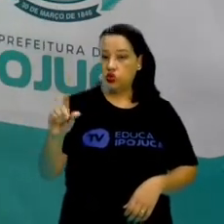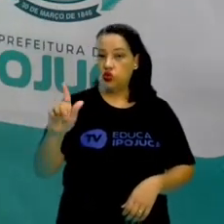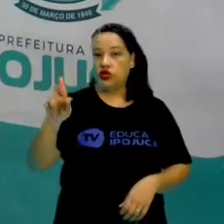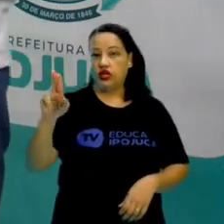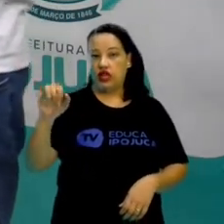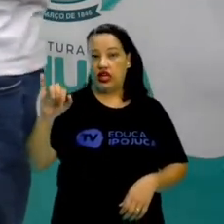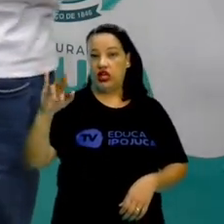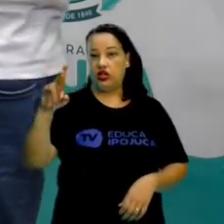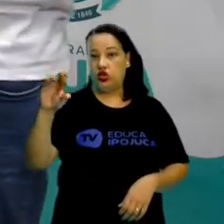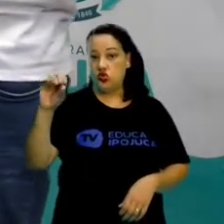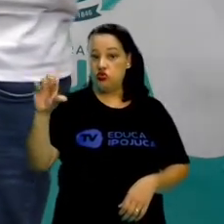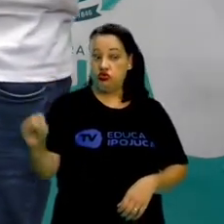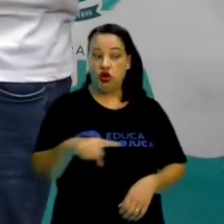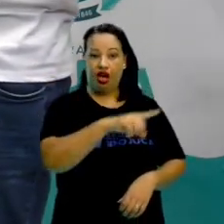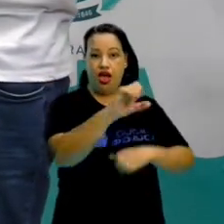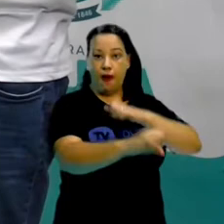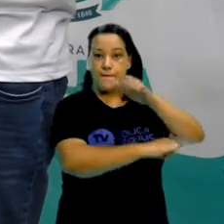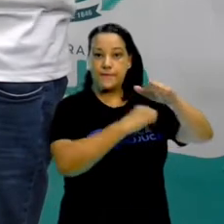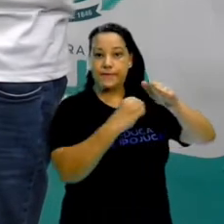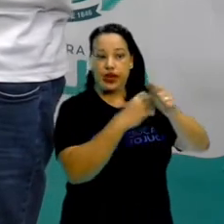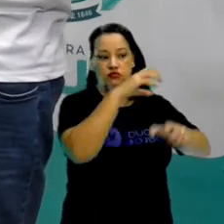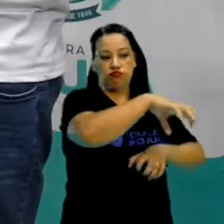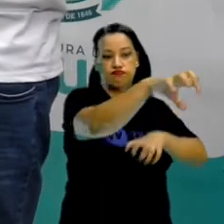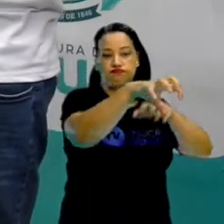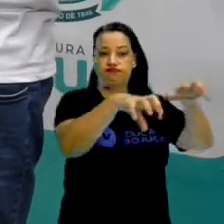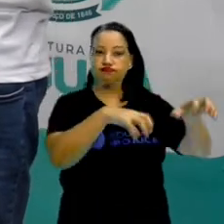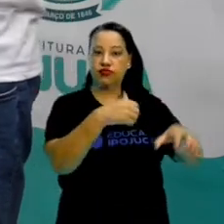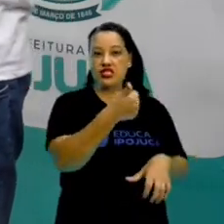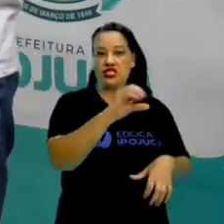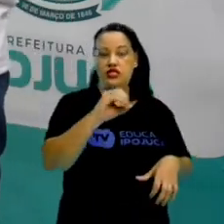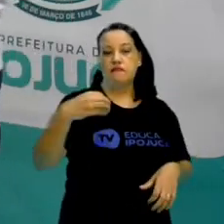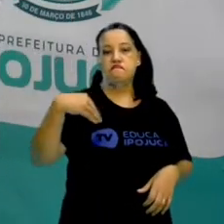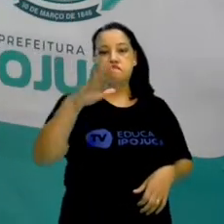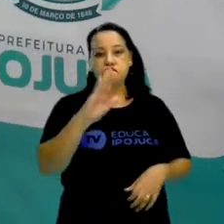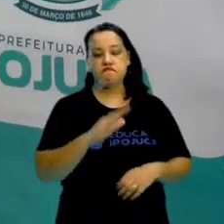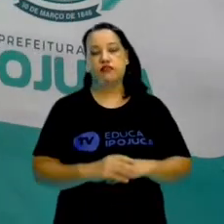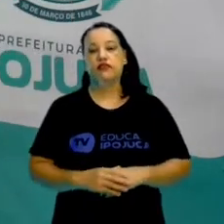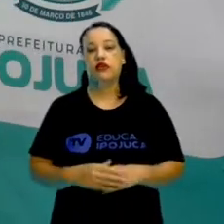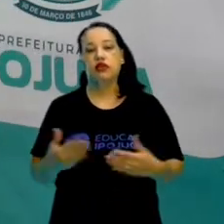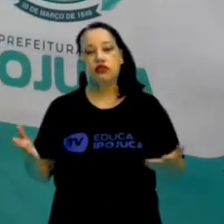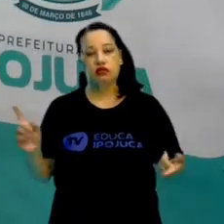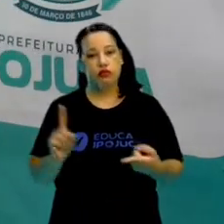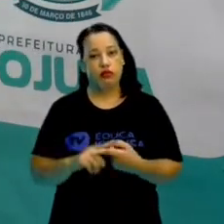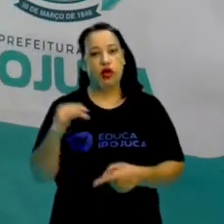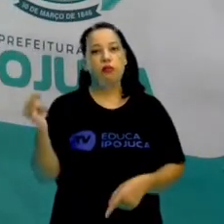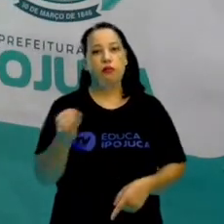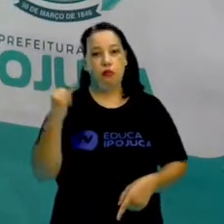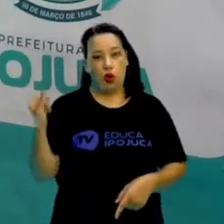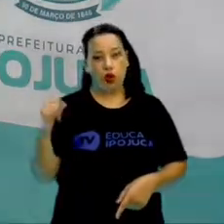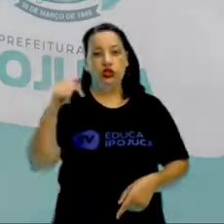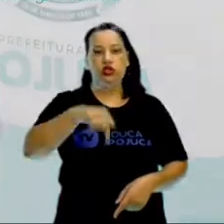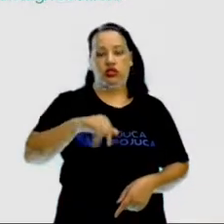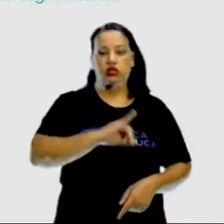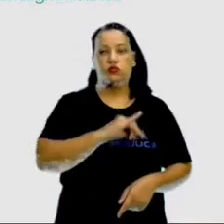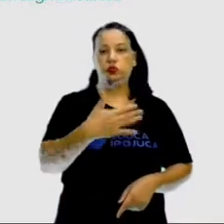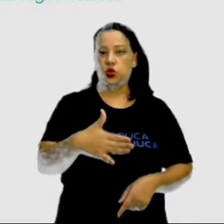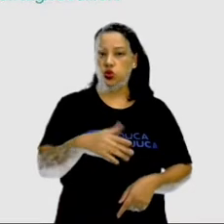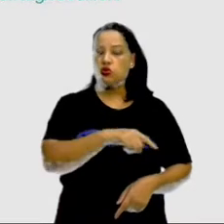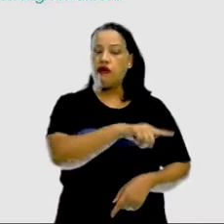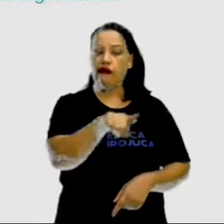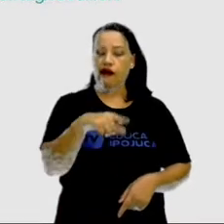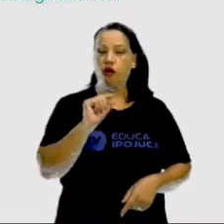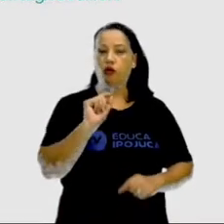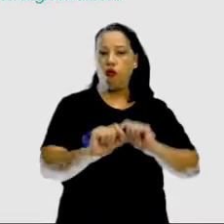mais de 100 empresas instaladas, tá bom? Uma outra coisa importante aqui em Ipojuca é também a sua